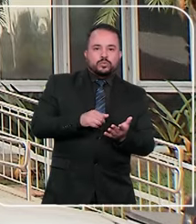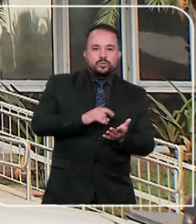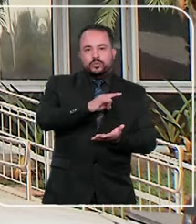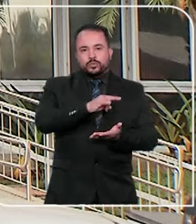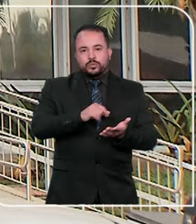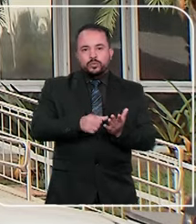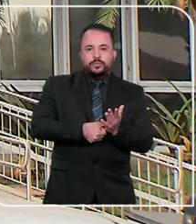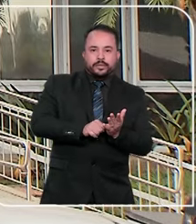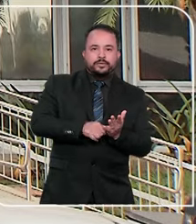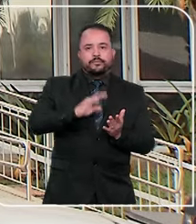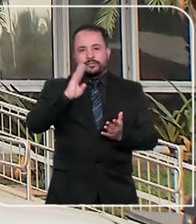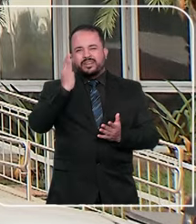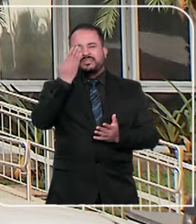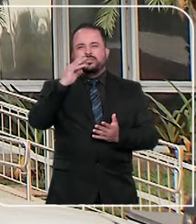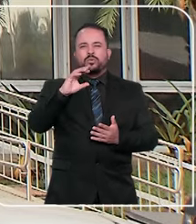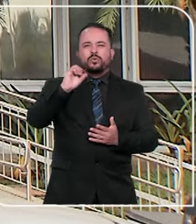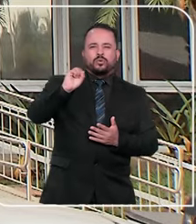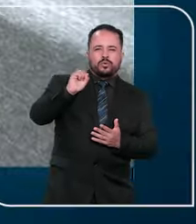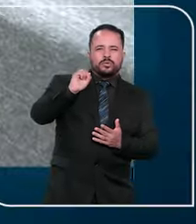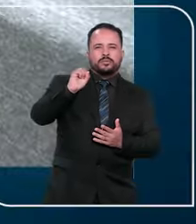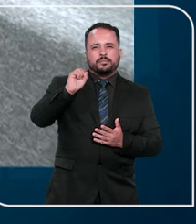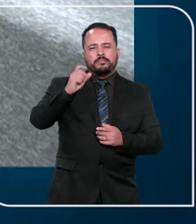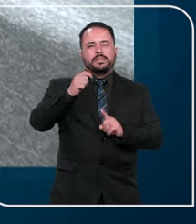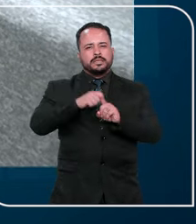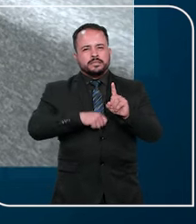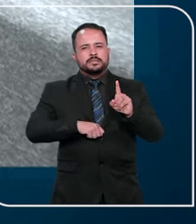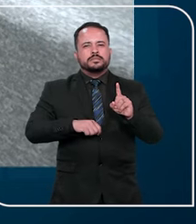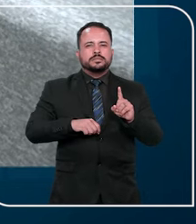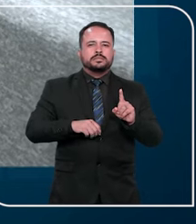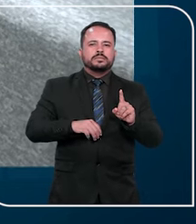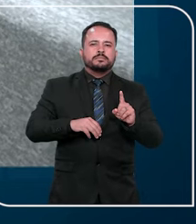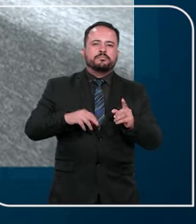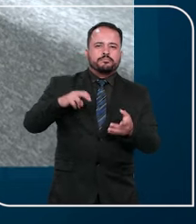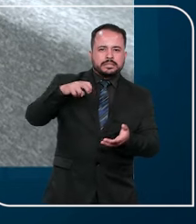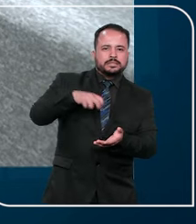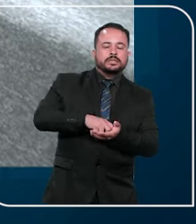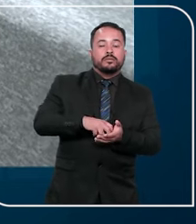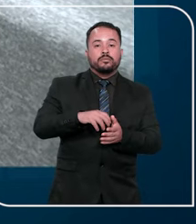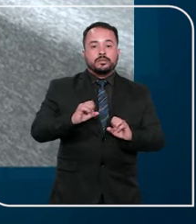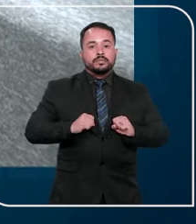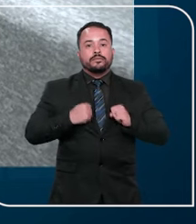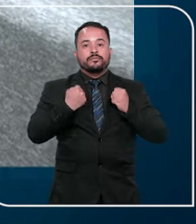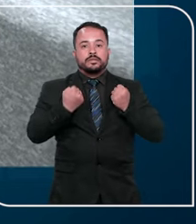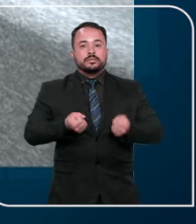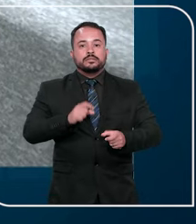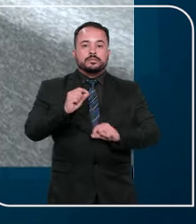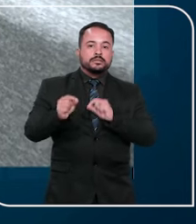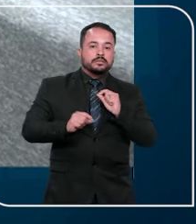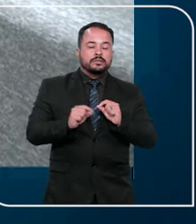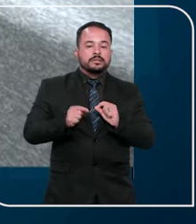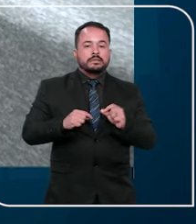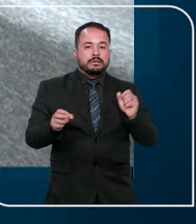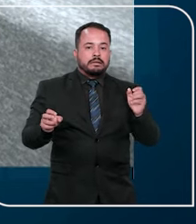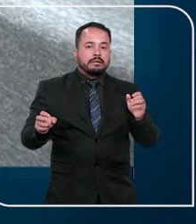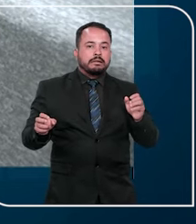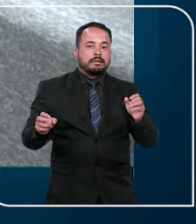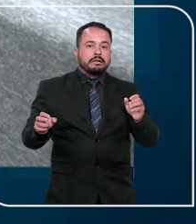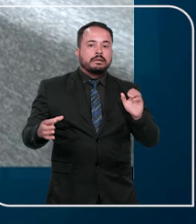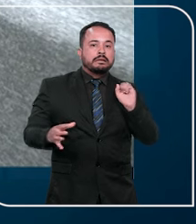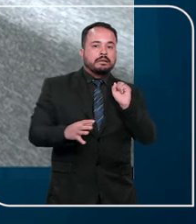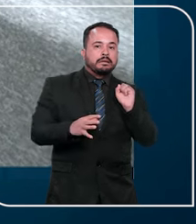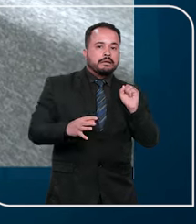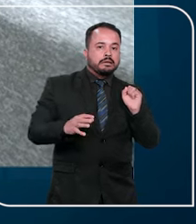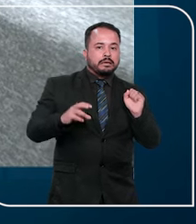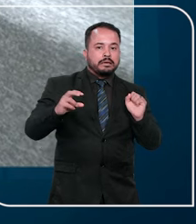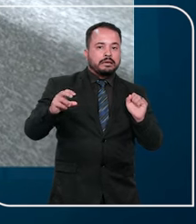falso a três anos e seis meses de prisão. No habeas corpus impetrado no STJ, a defesa alegou que não estaria caracterizado o